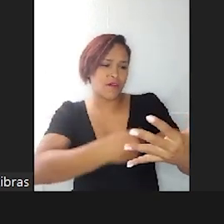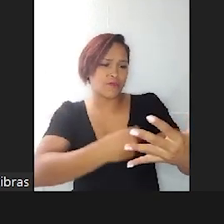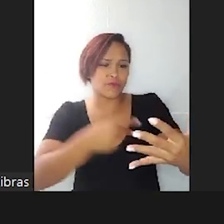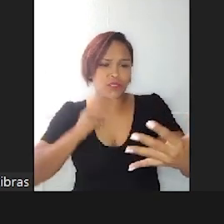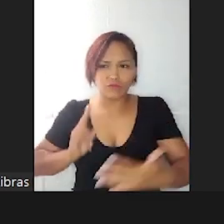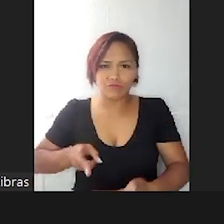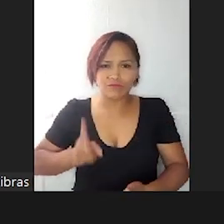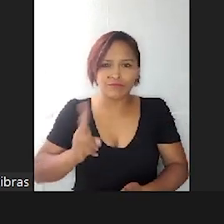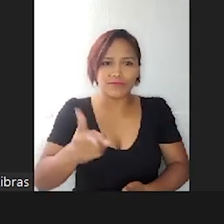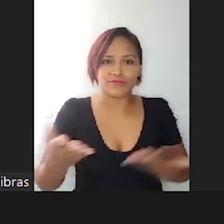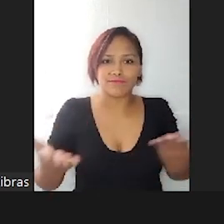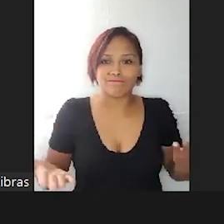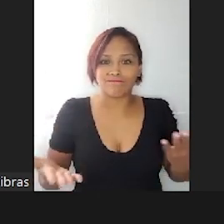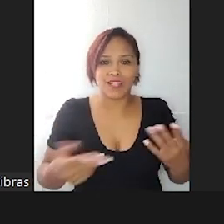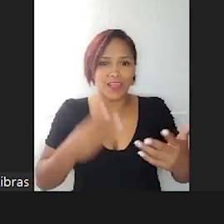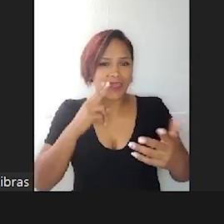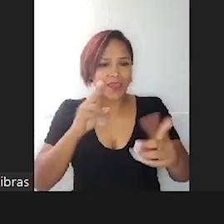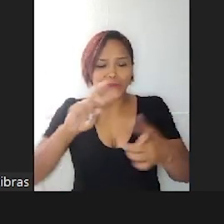naquelas palavras.